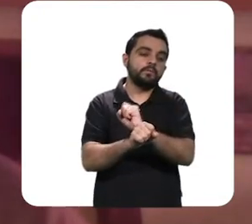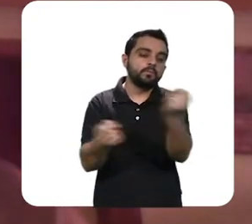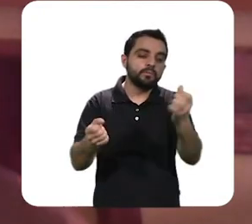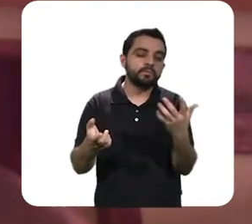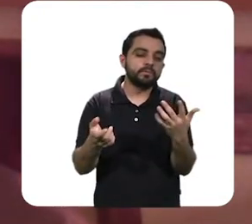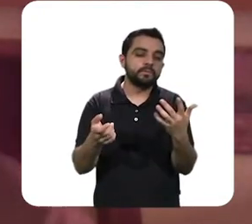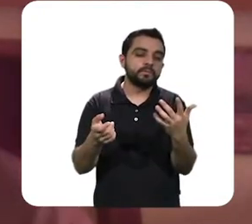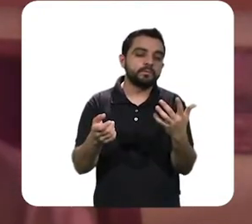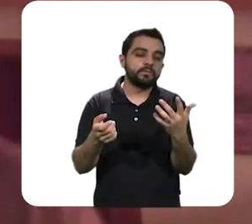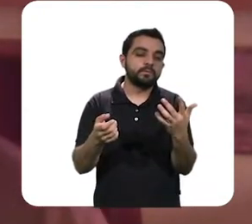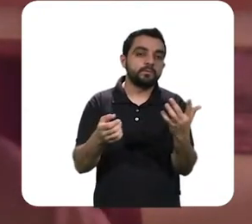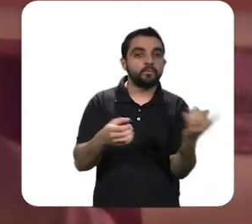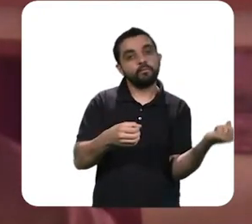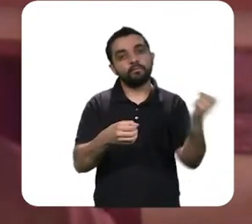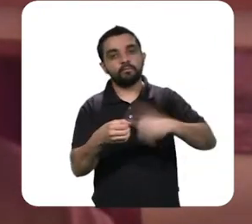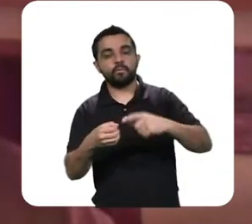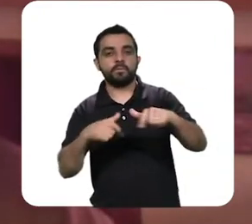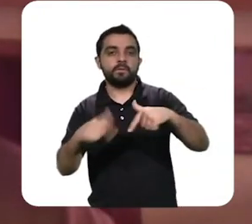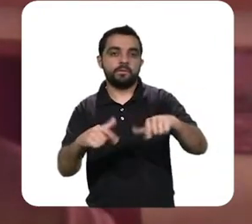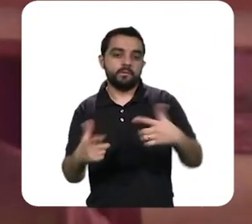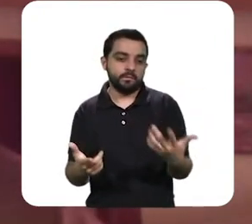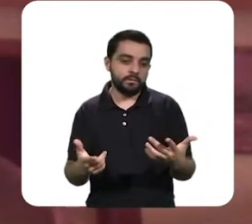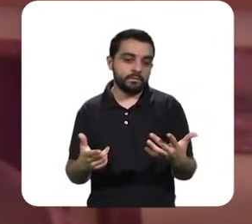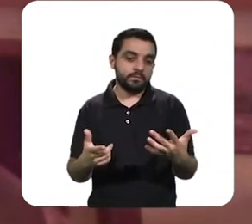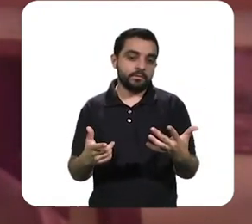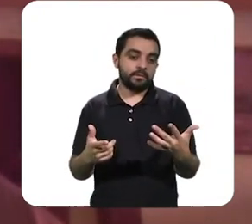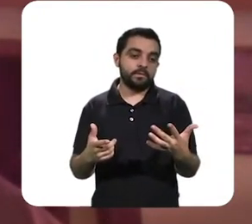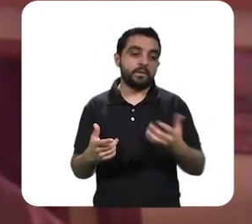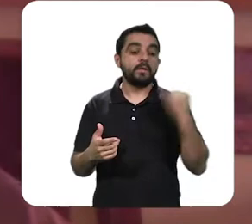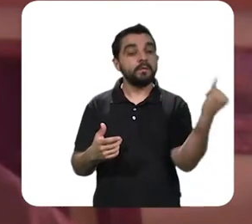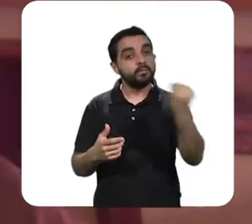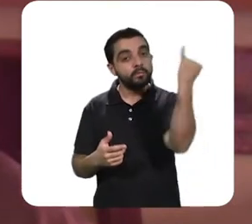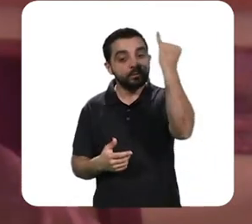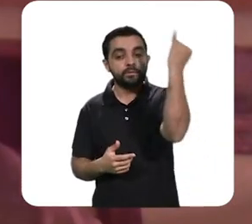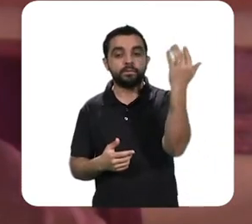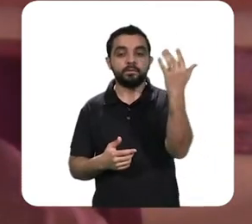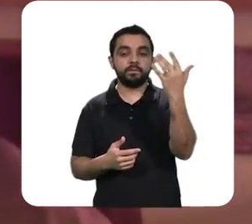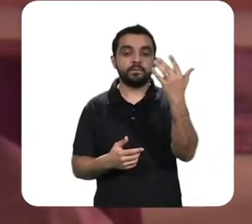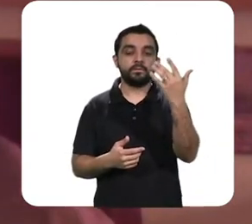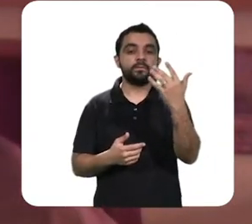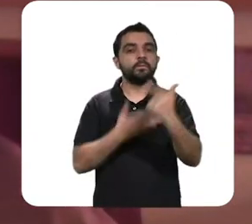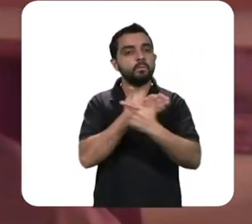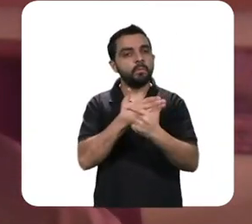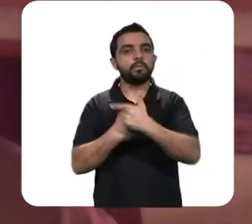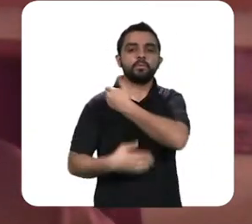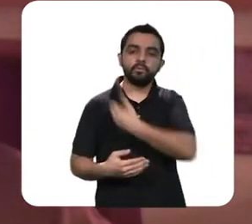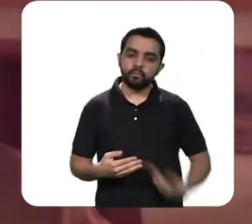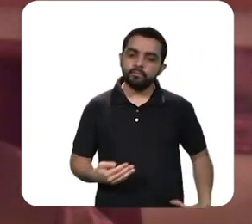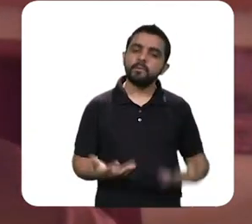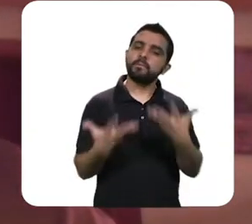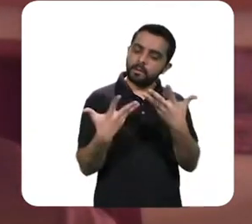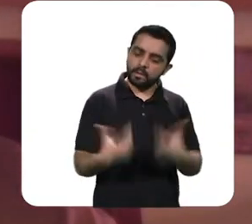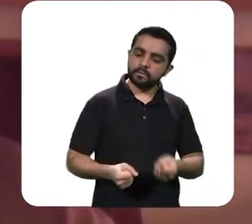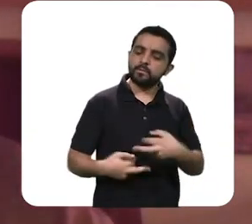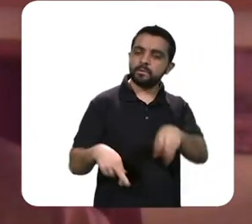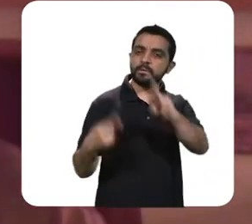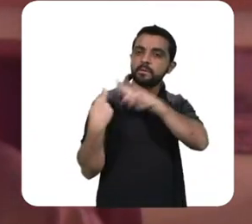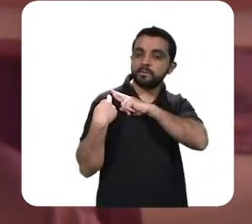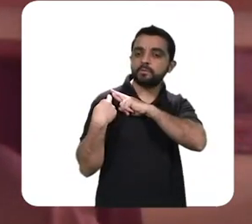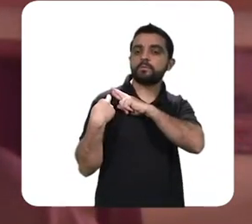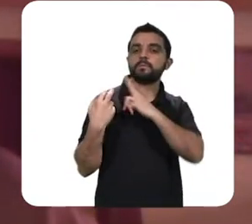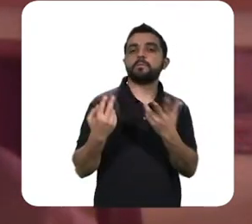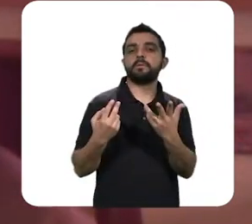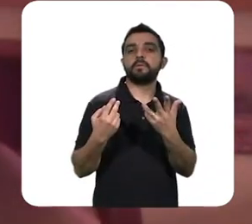perigosíssimo voltar ao trabalho é fundamental que o poder público assuma suas responsabilidades